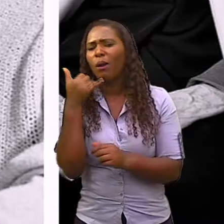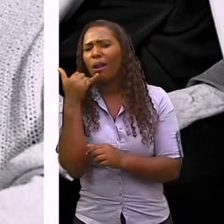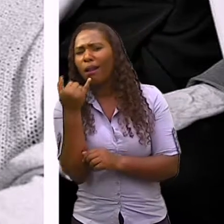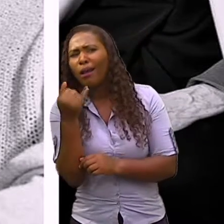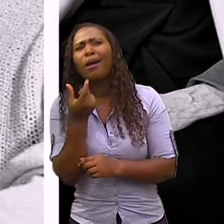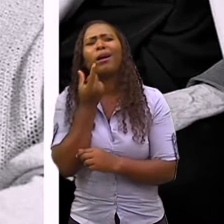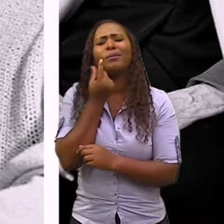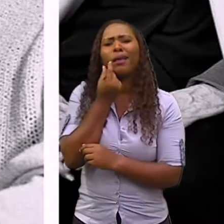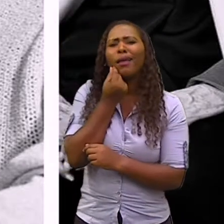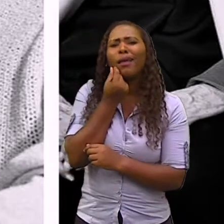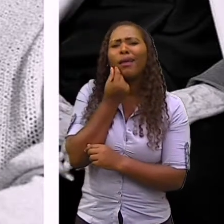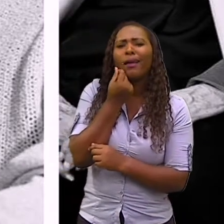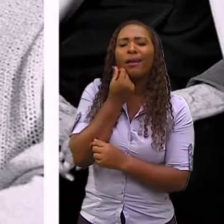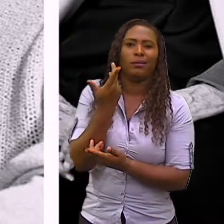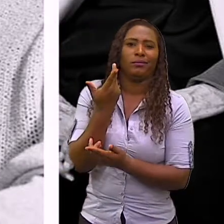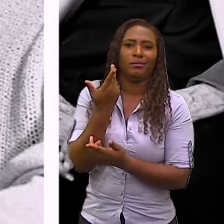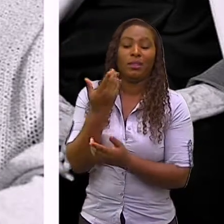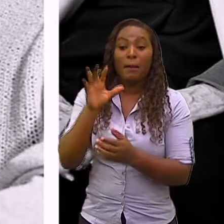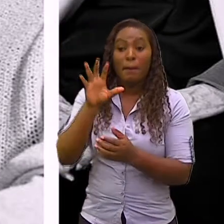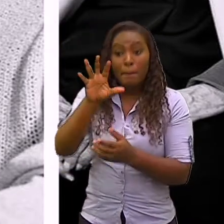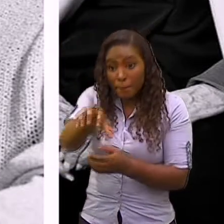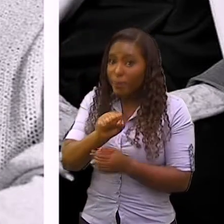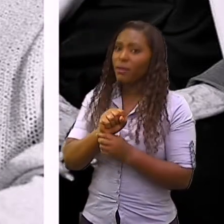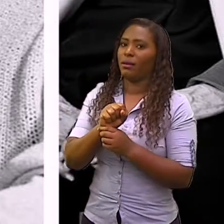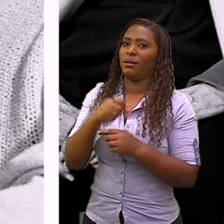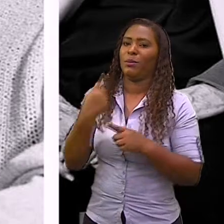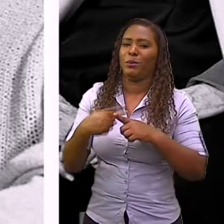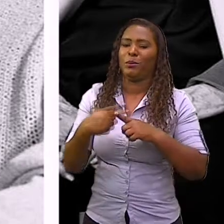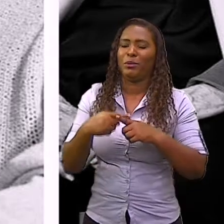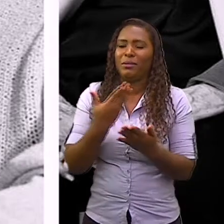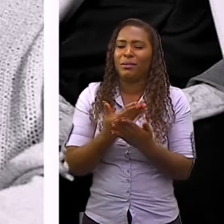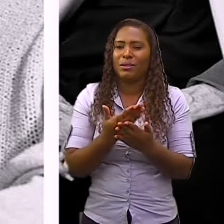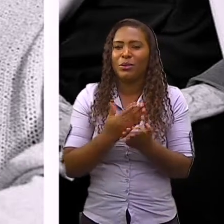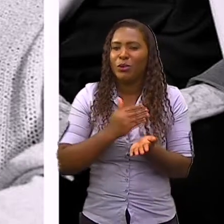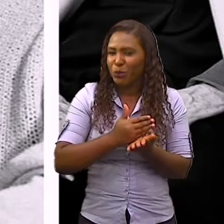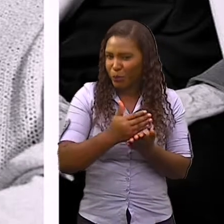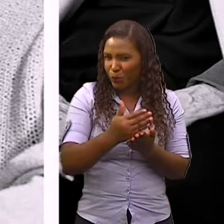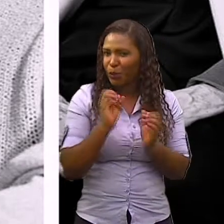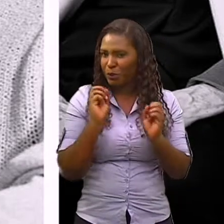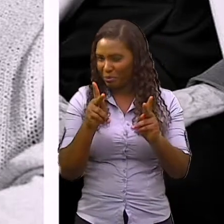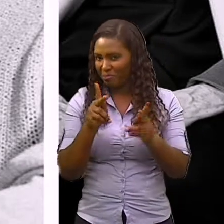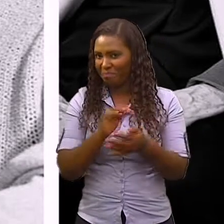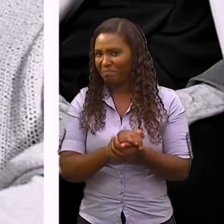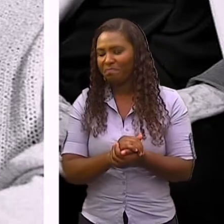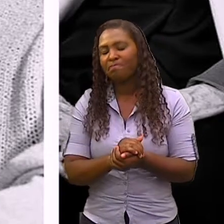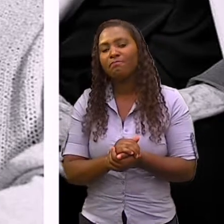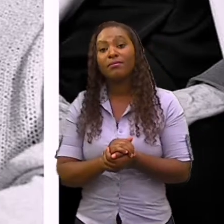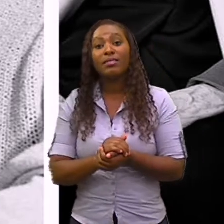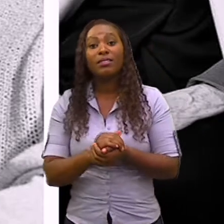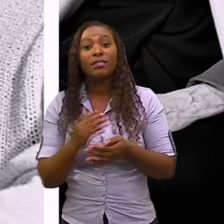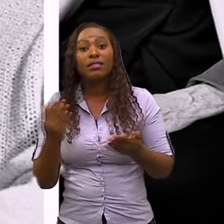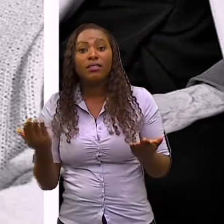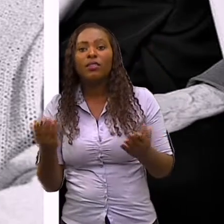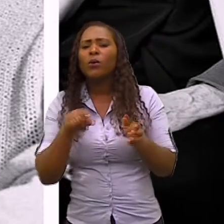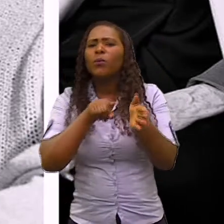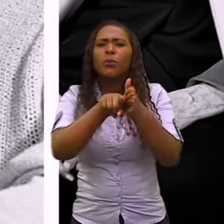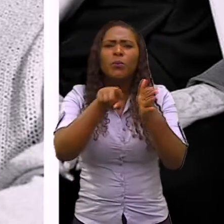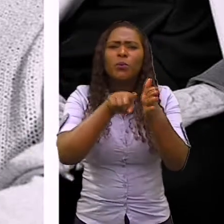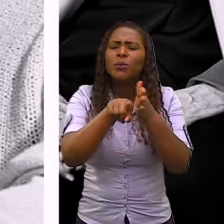atividades da plataforma, que a nossa aula já está começando. Olha só, vou te fazer uma pergunta.